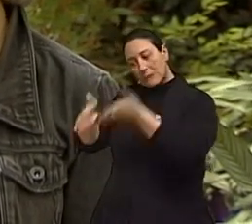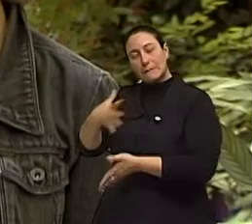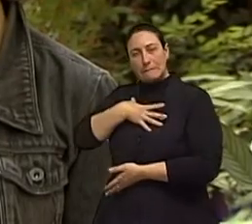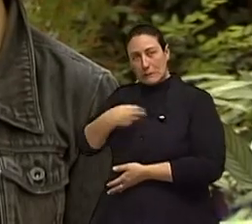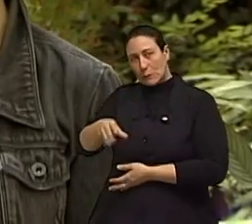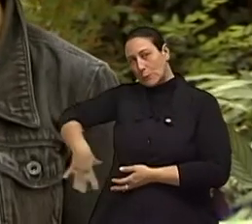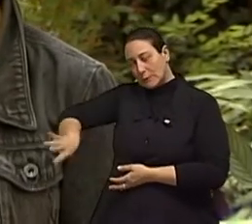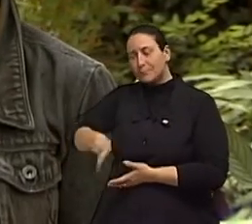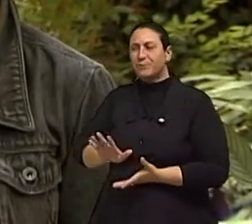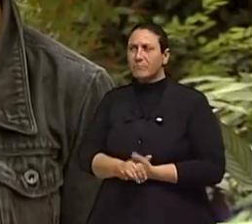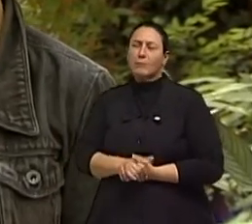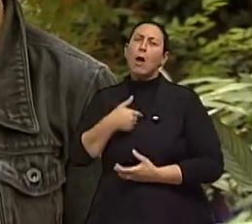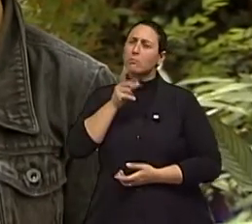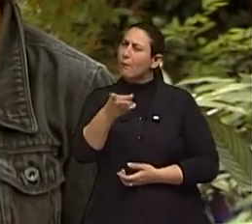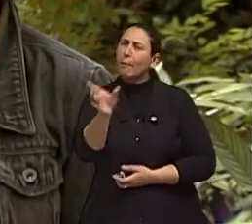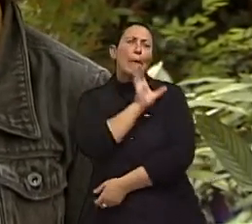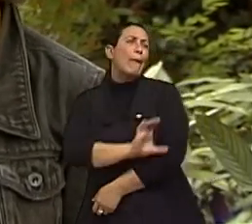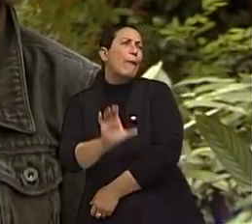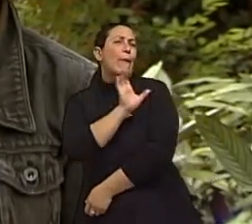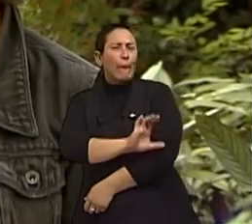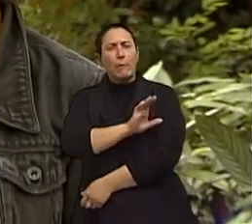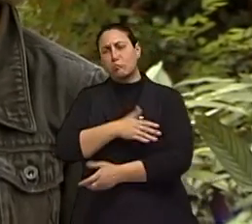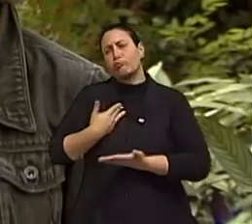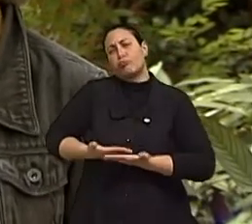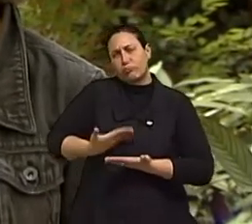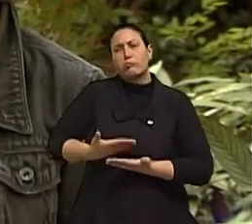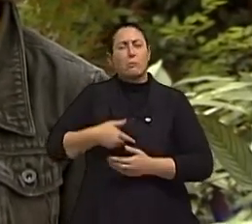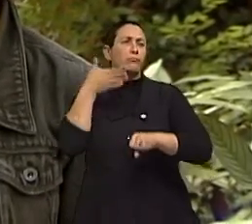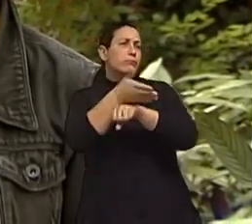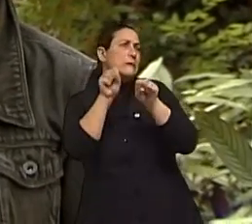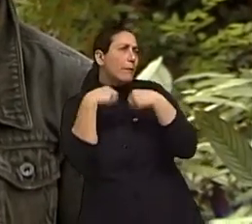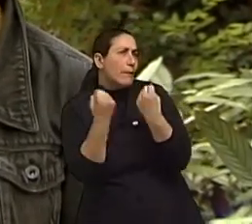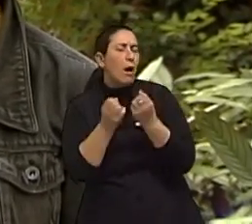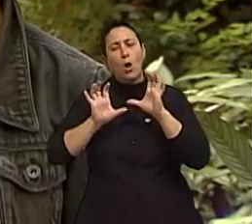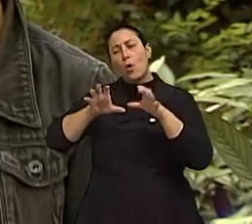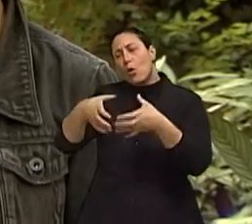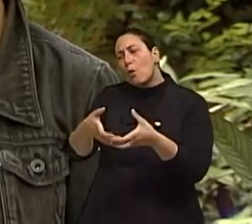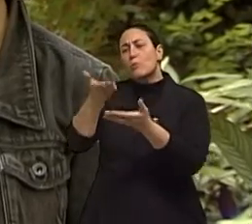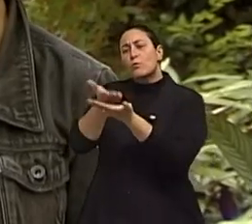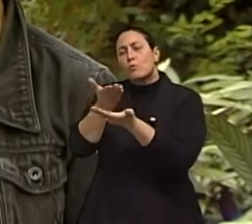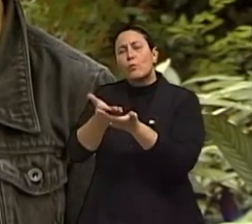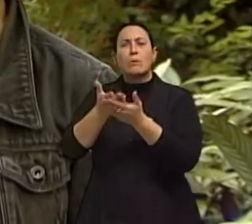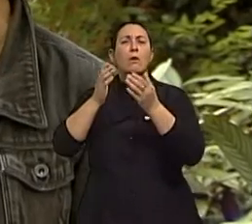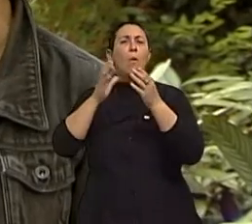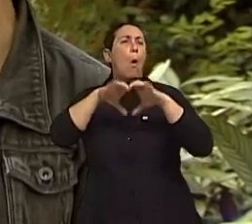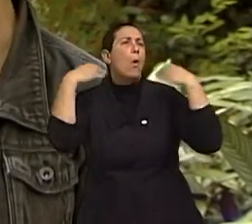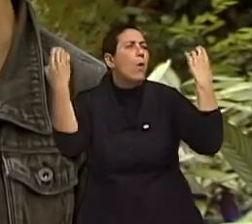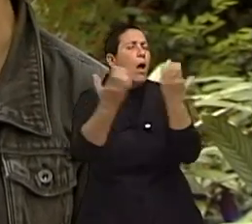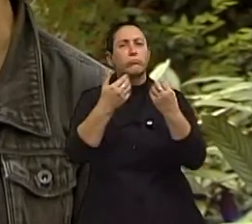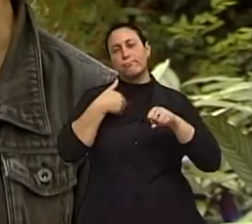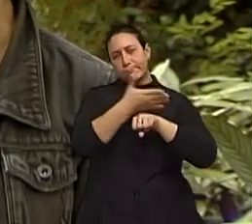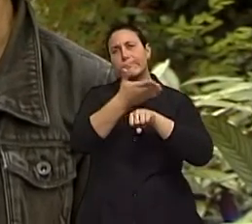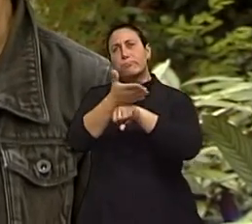alguns cursos, eu sempre estudei, fazendo cursos, seminários, grupos de estudo, congressos, buscando sempre mais